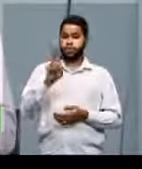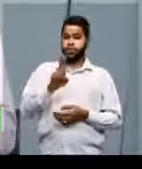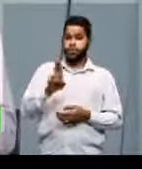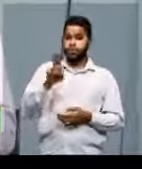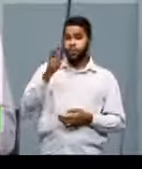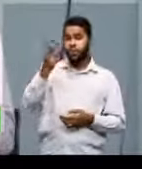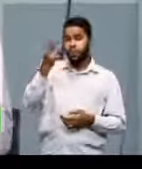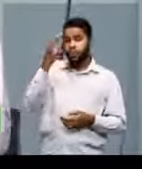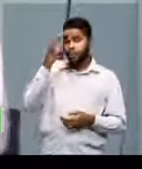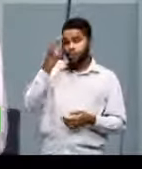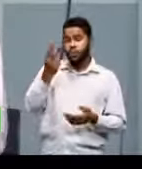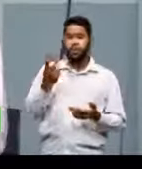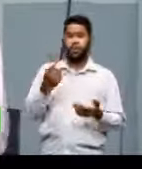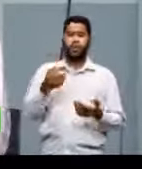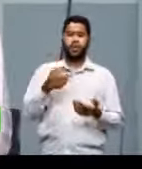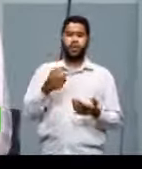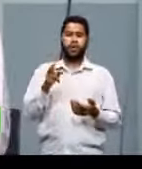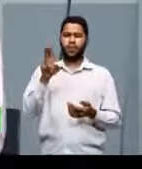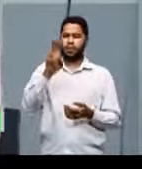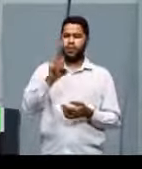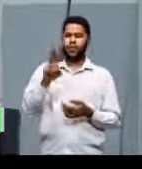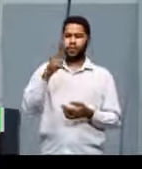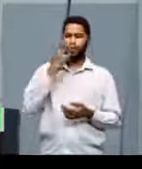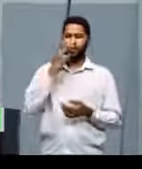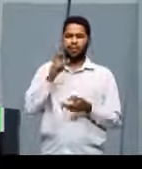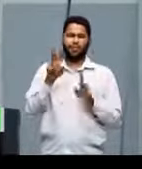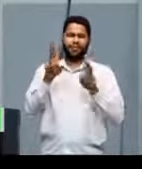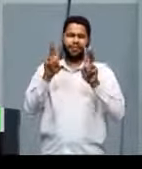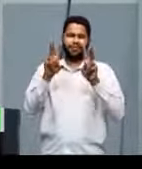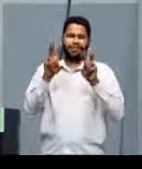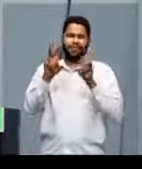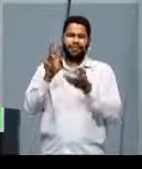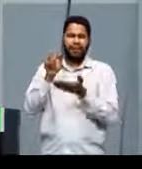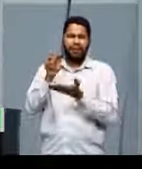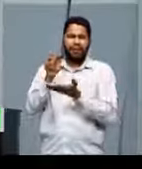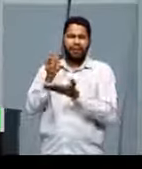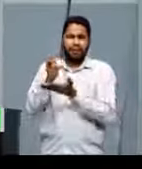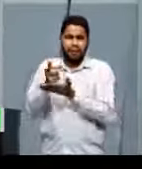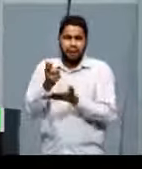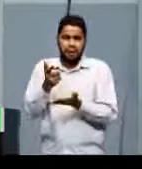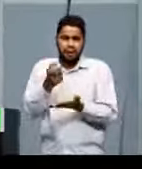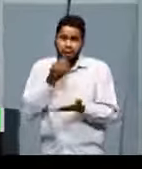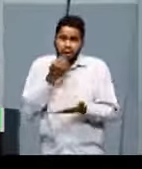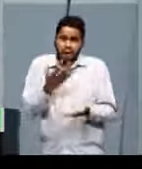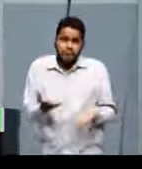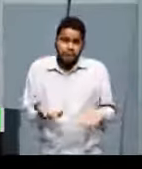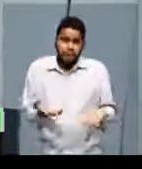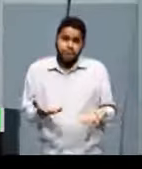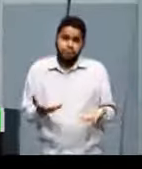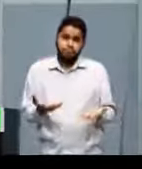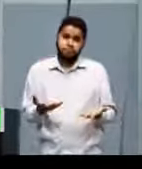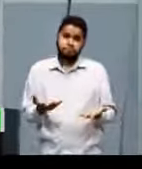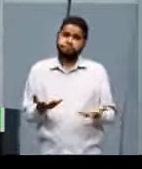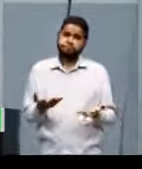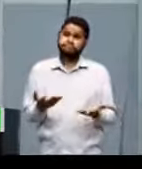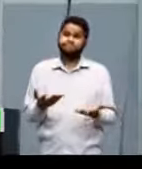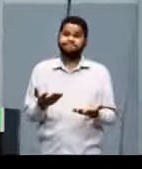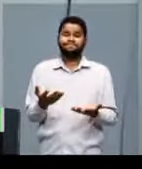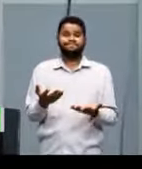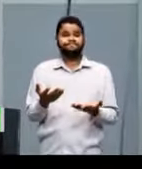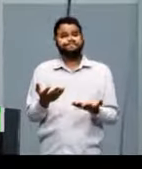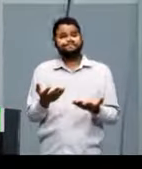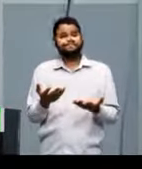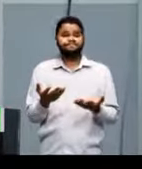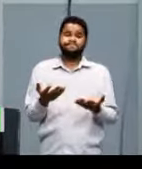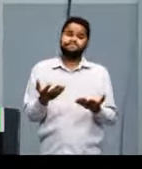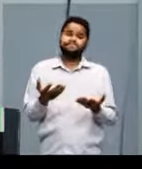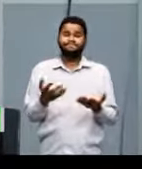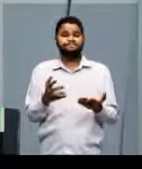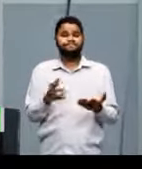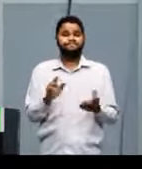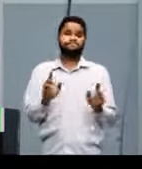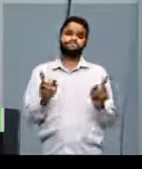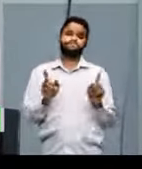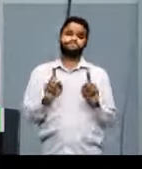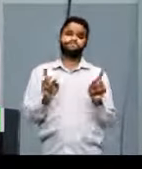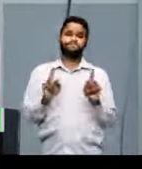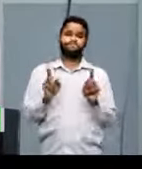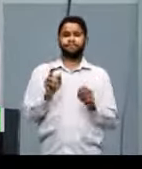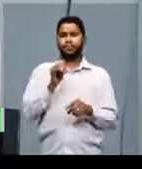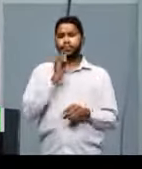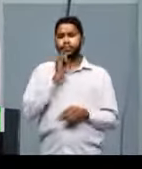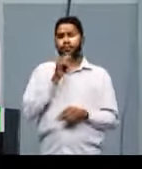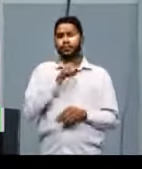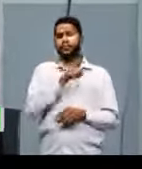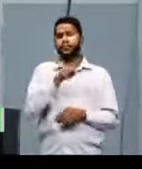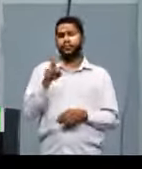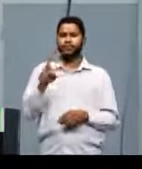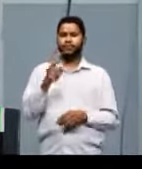ou o fato de a cultura ser consumível é algo bom? Não, necessariamente não, porque se você